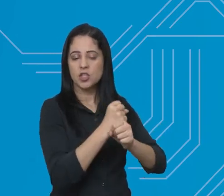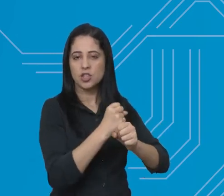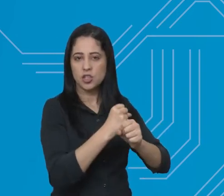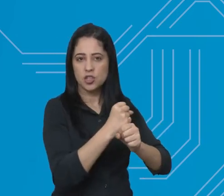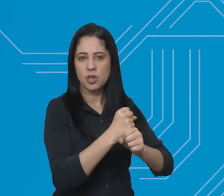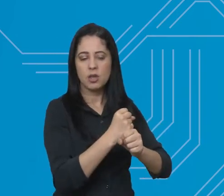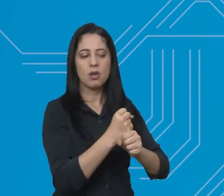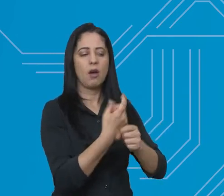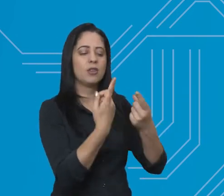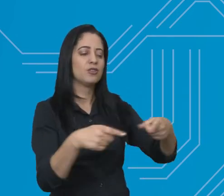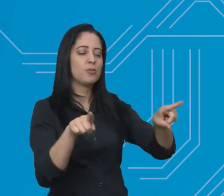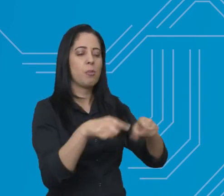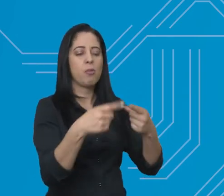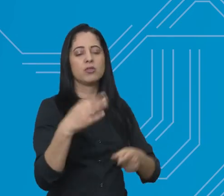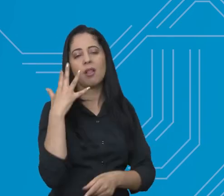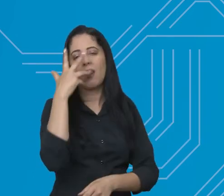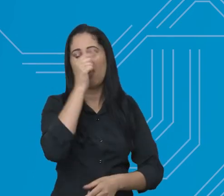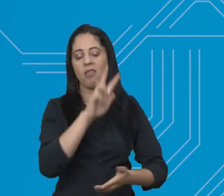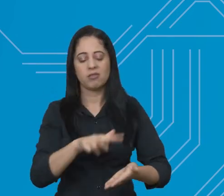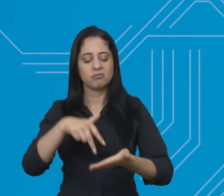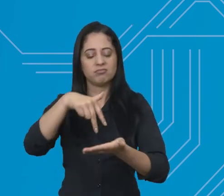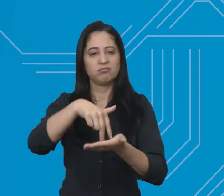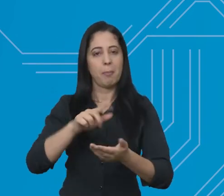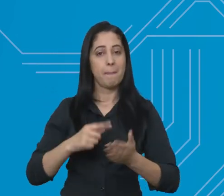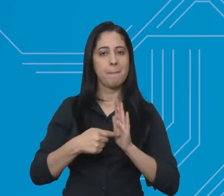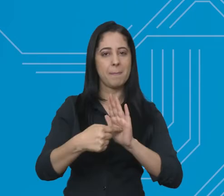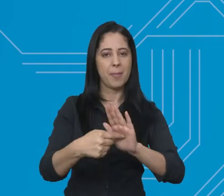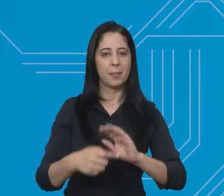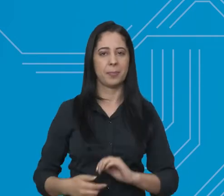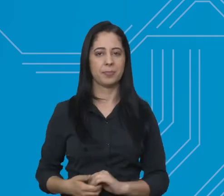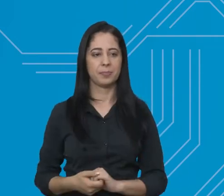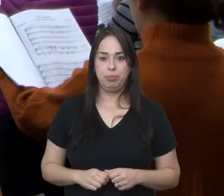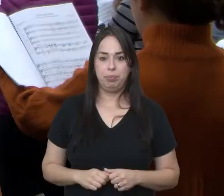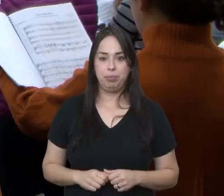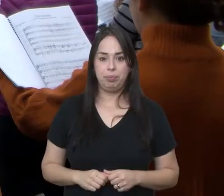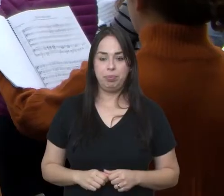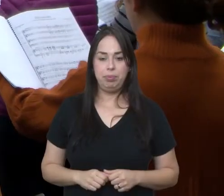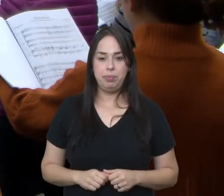duas décadas vem encantando a cidade com lindas apresentações.